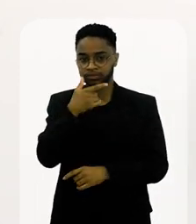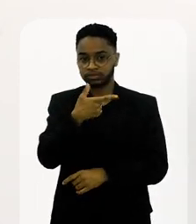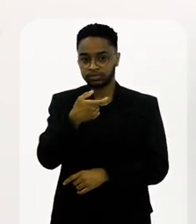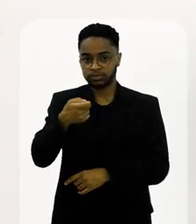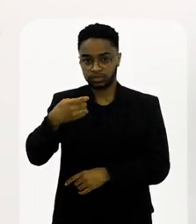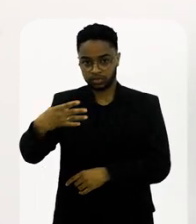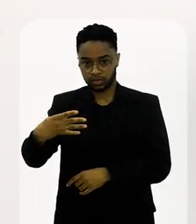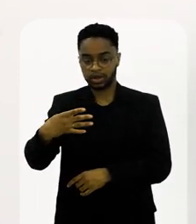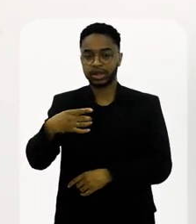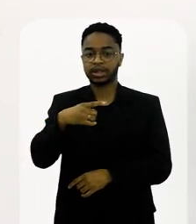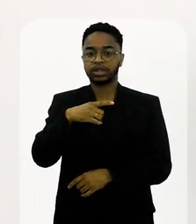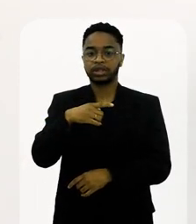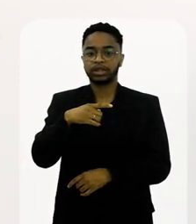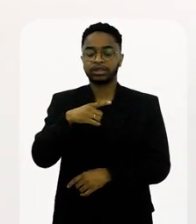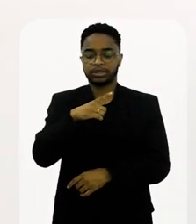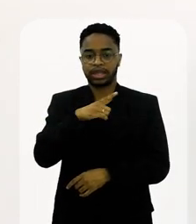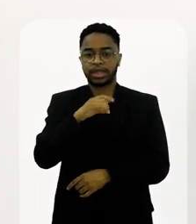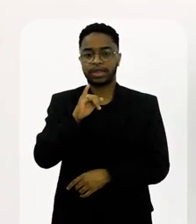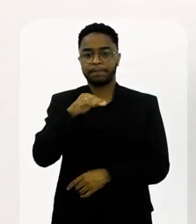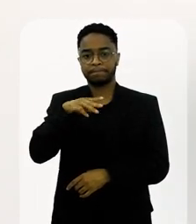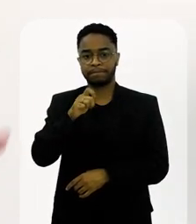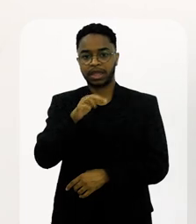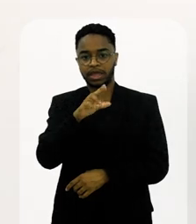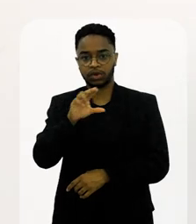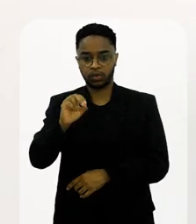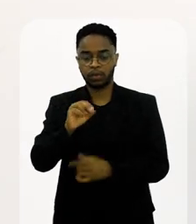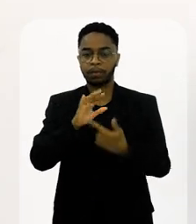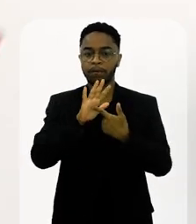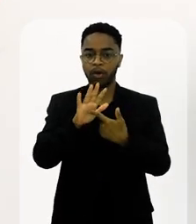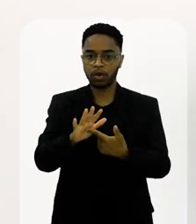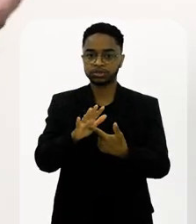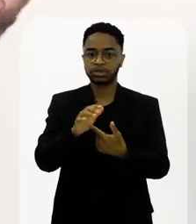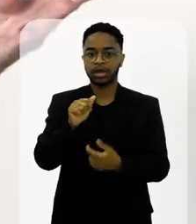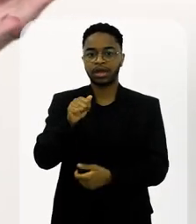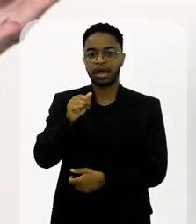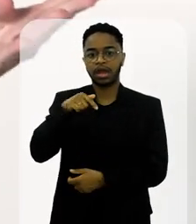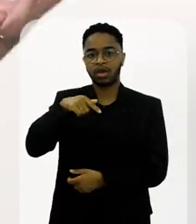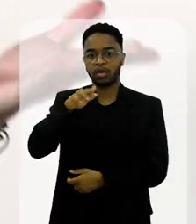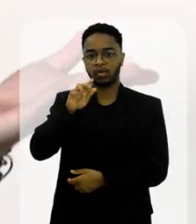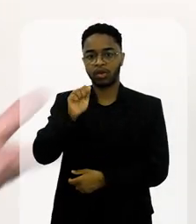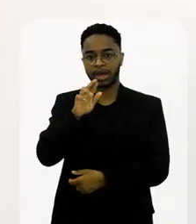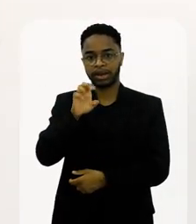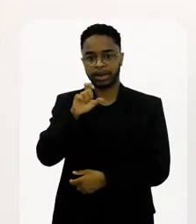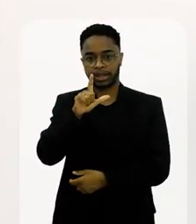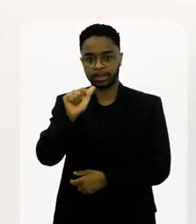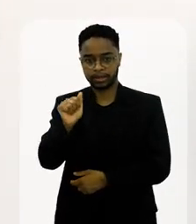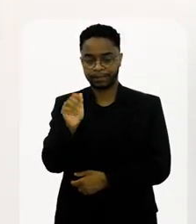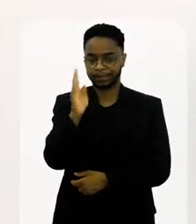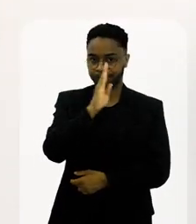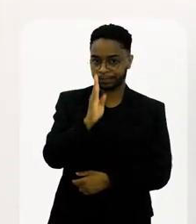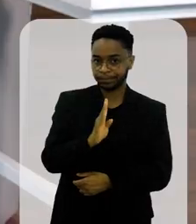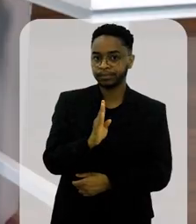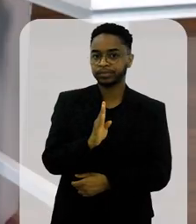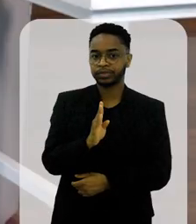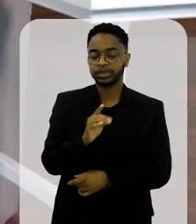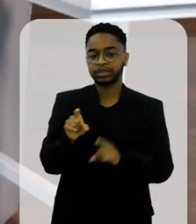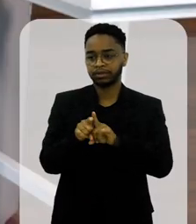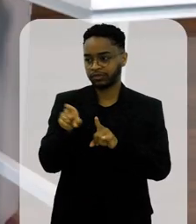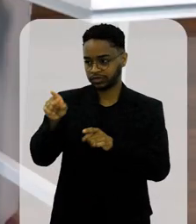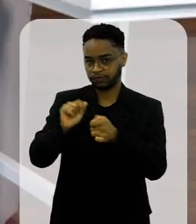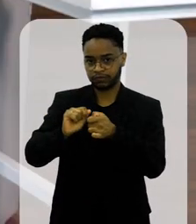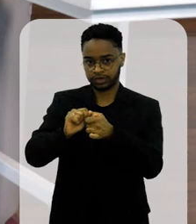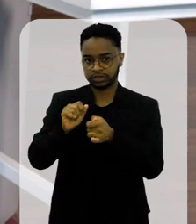o Império Serrano leva para a Avenida Aquarela Brasileira, faz uma reedição de Aquarela Brasileira. Foi o ano que você também reeditou na Viradora o samba do